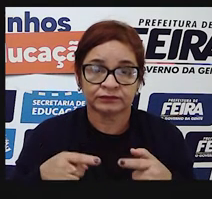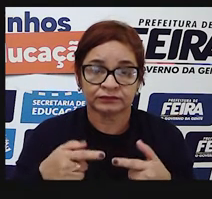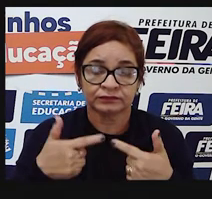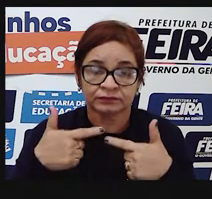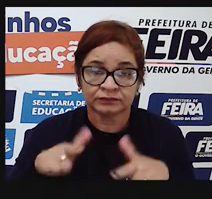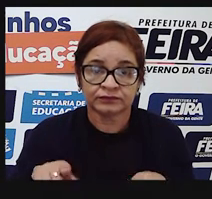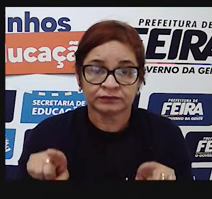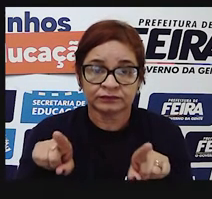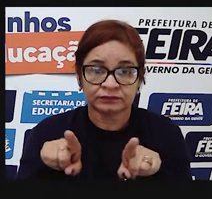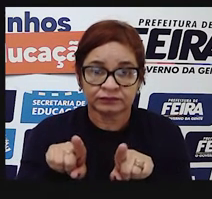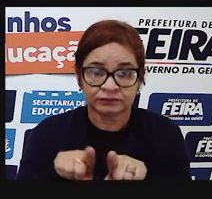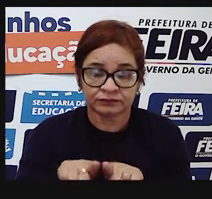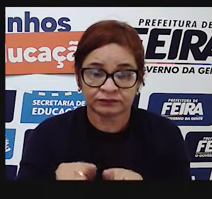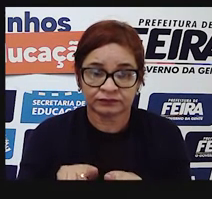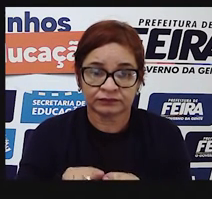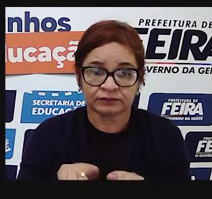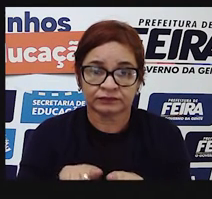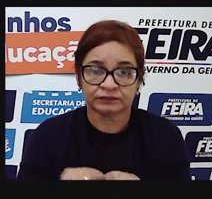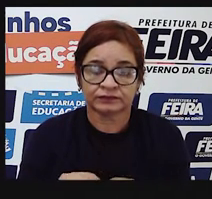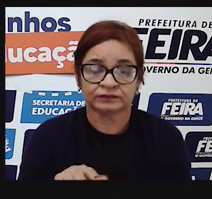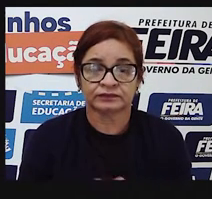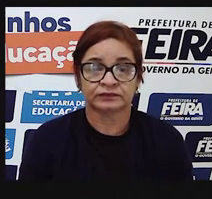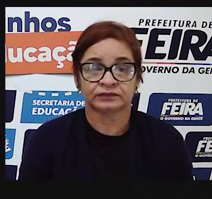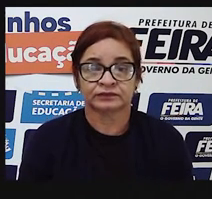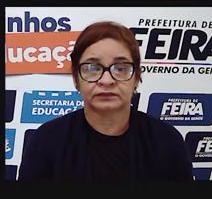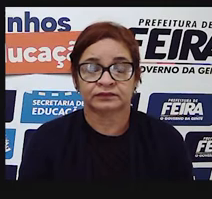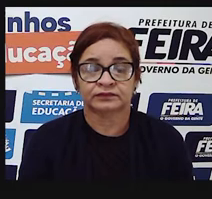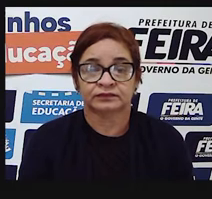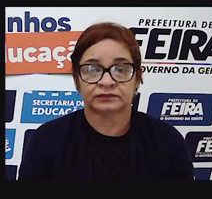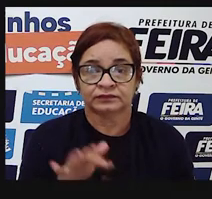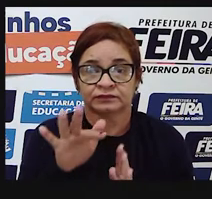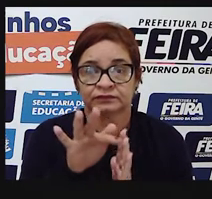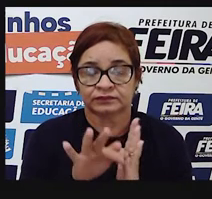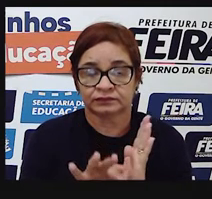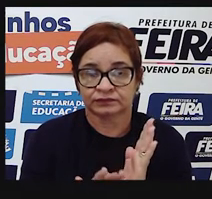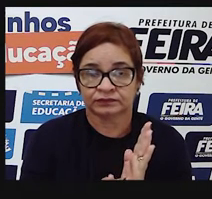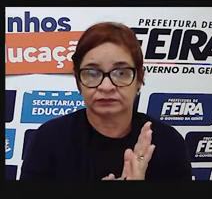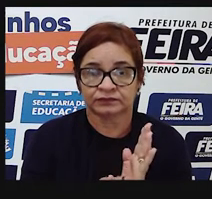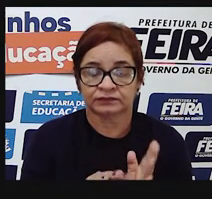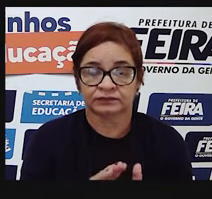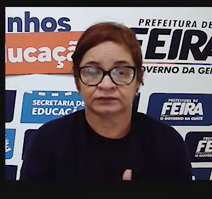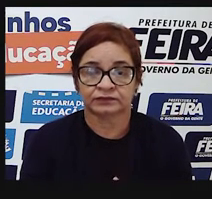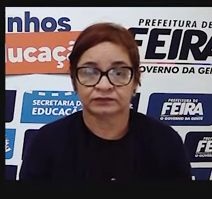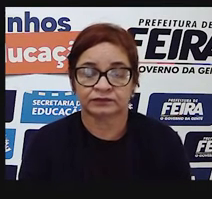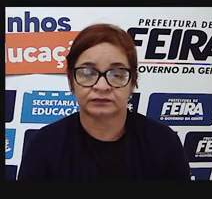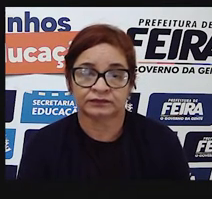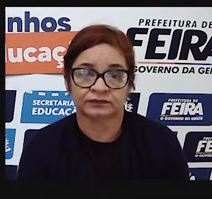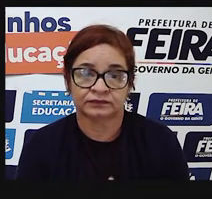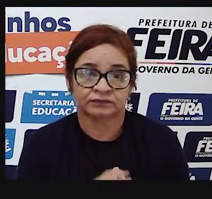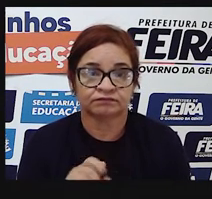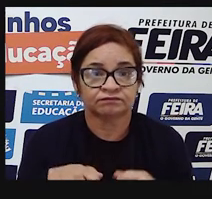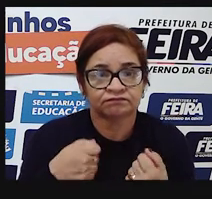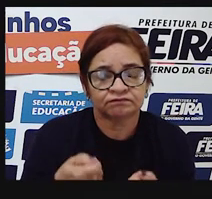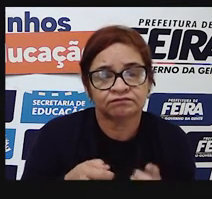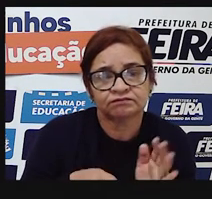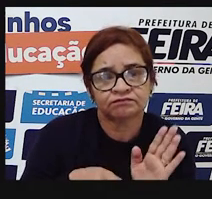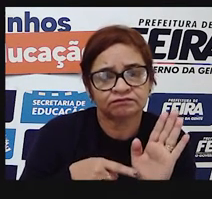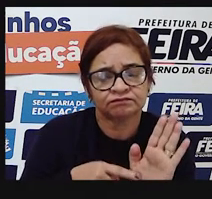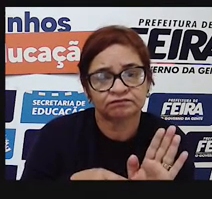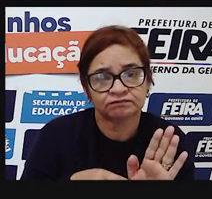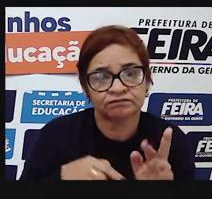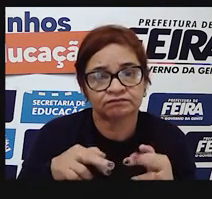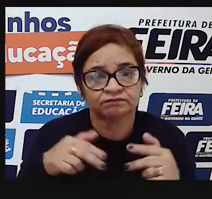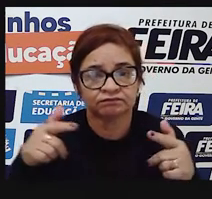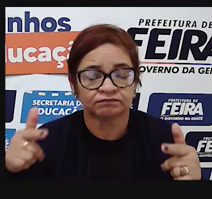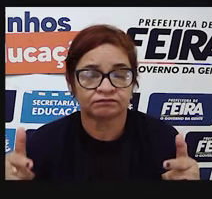fugindo do âmbito do texto e sendo utilizada de uma forma mais simbólica, ela pode ter outros